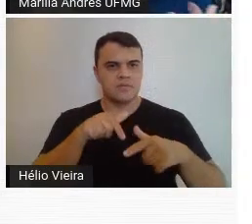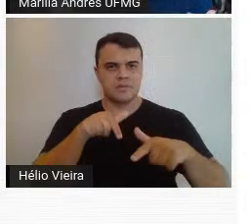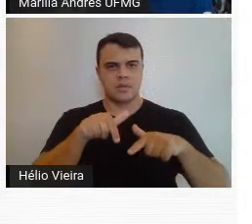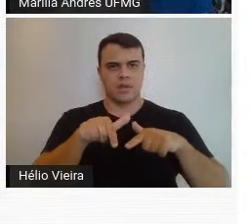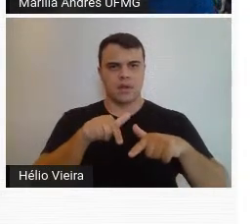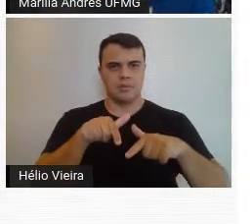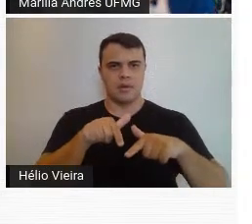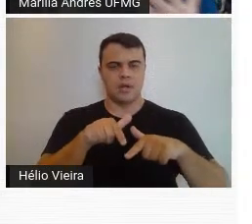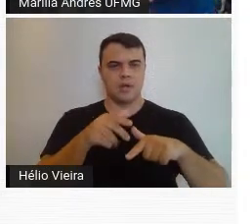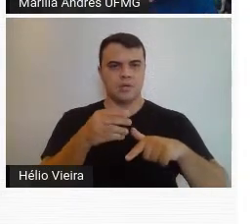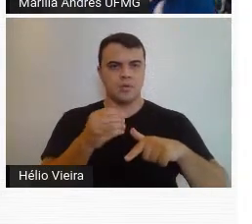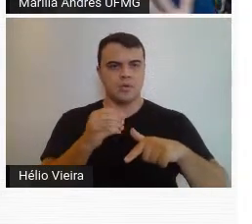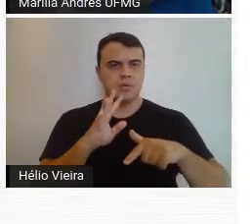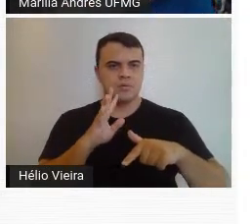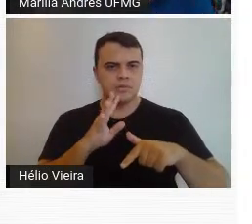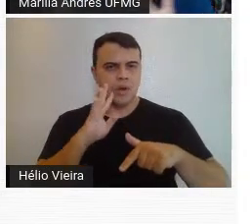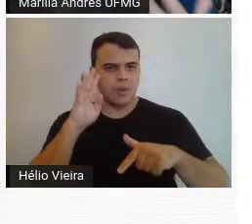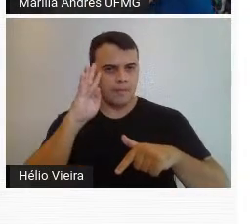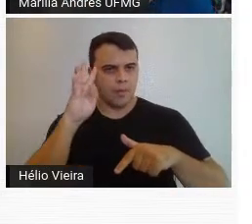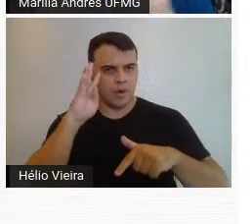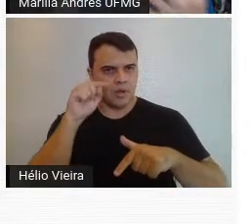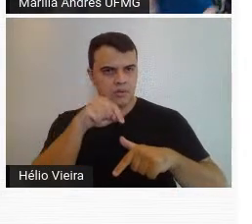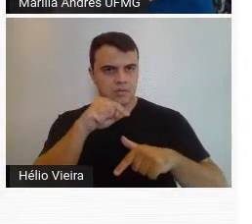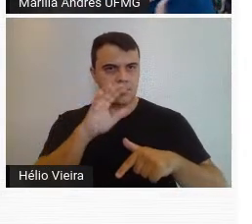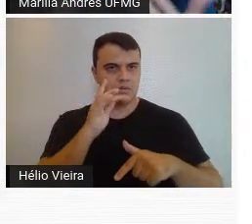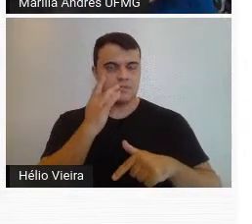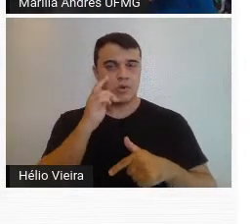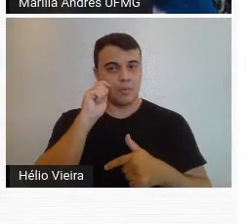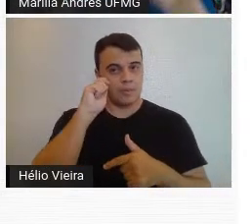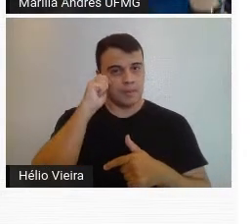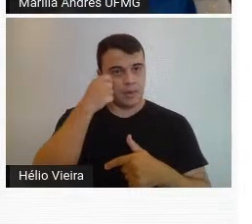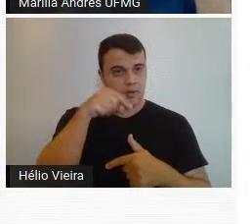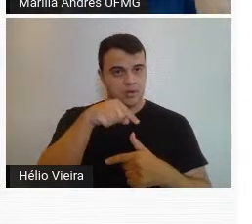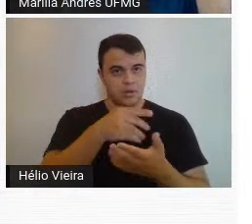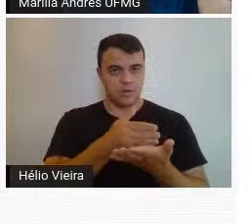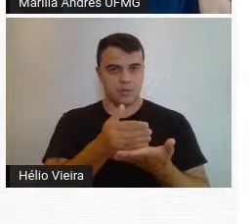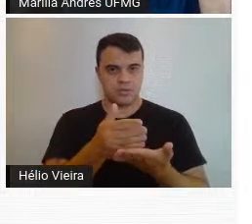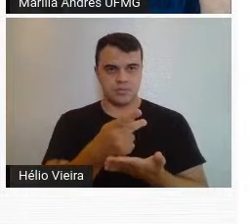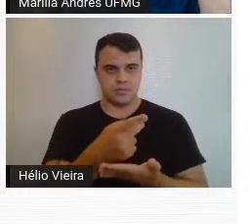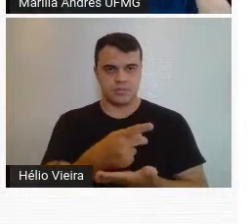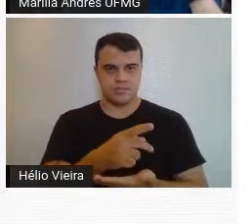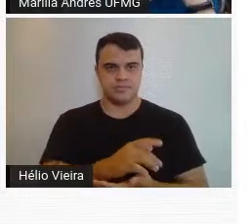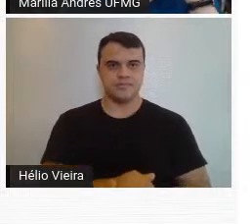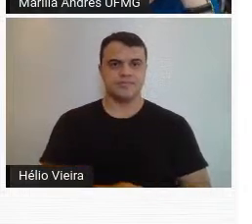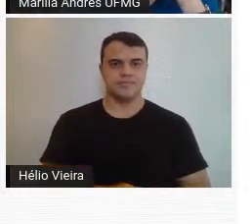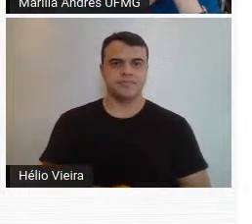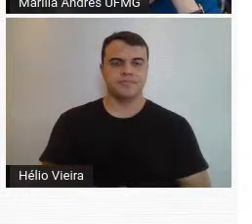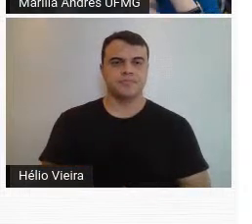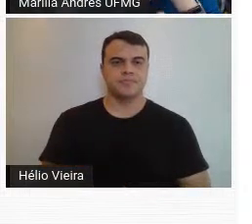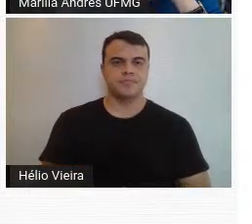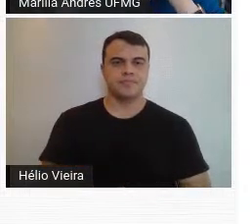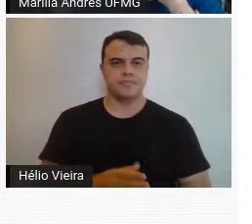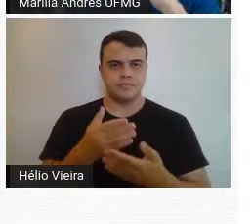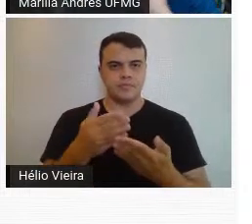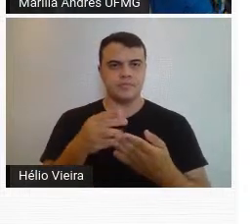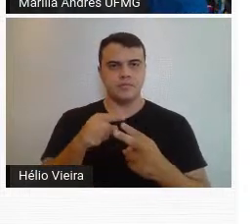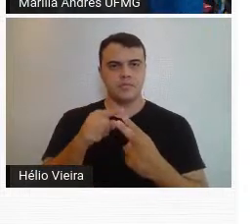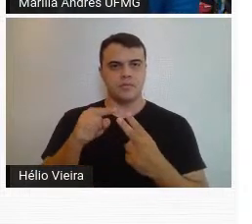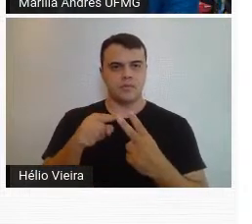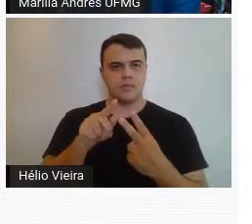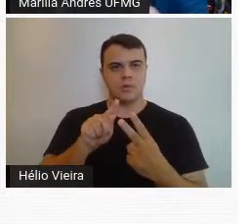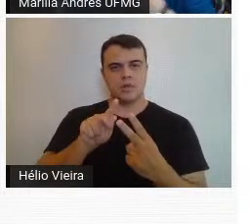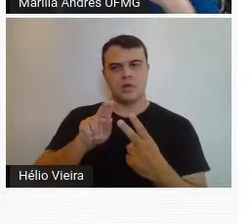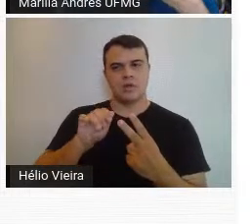muito lírico, muito poético sobre Ouro Preto. Vamos ver os trabalhos de Guignard agora, por favor. Aí são duas obras que